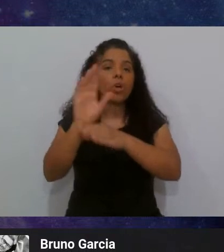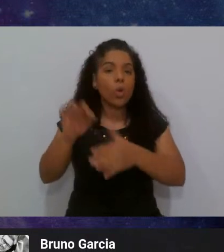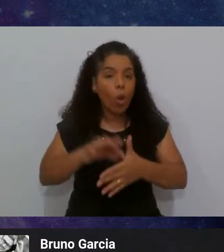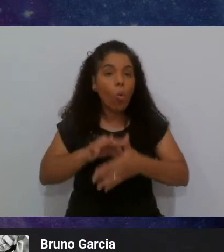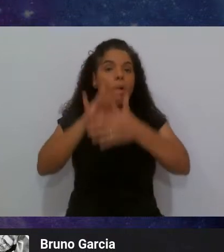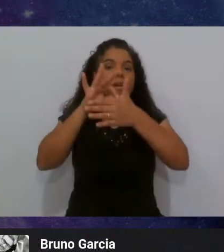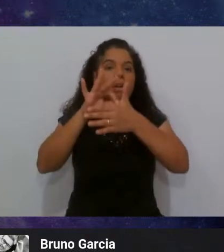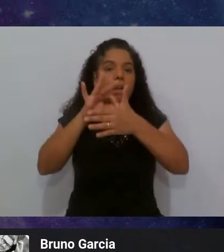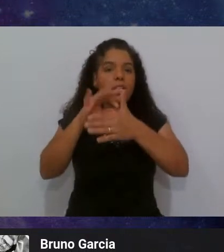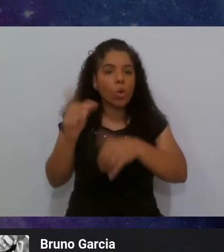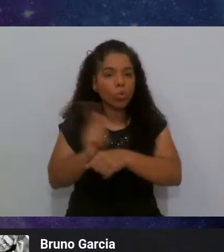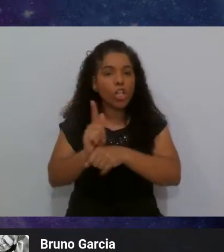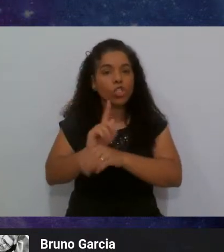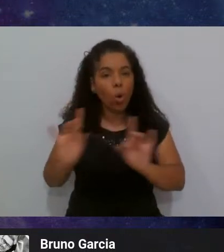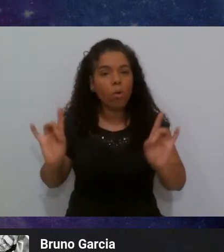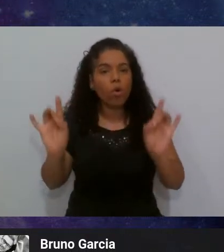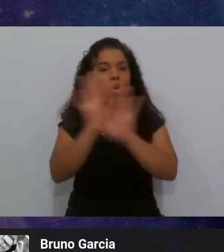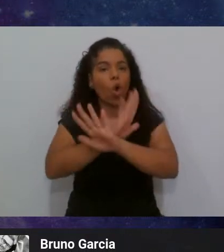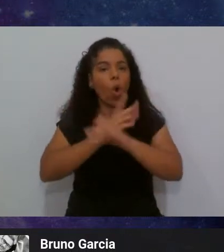gestor mais completo.